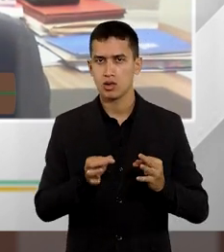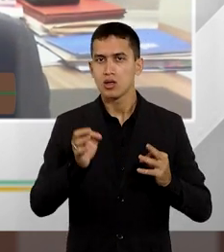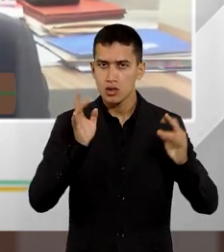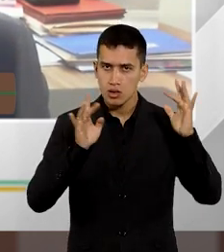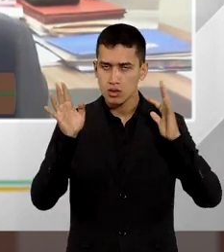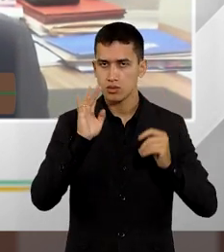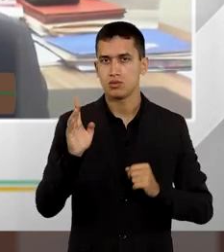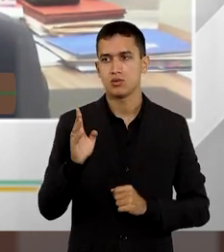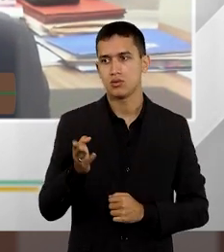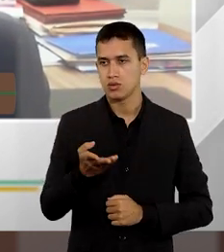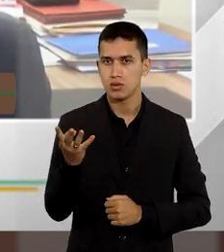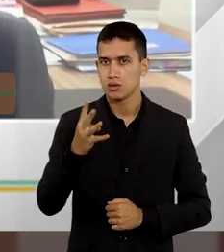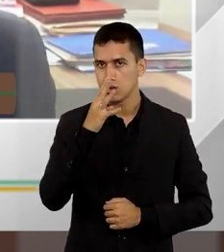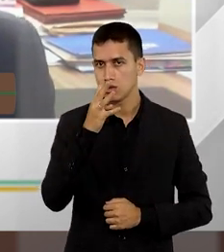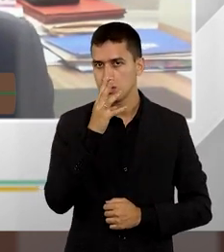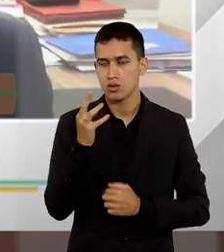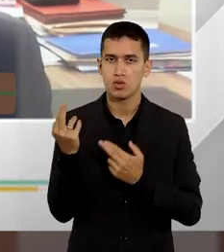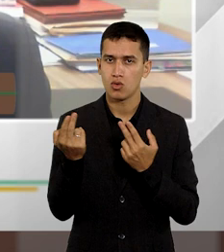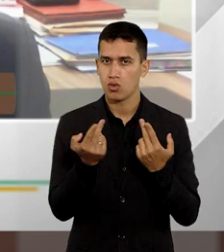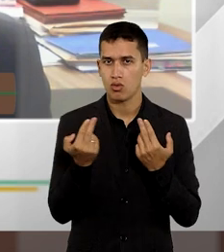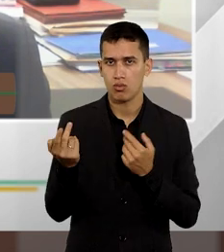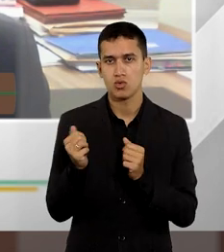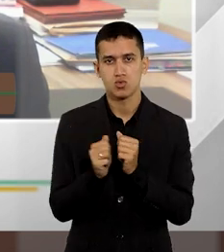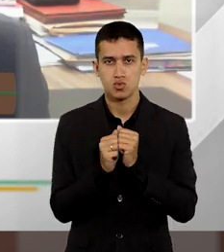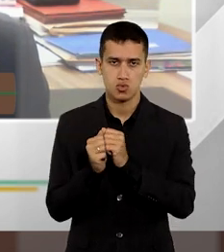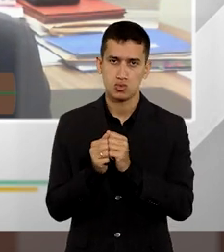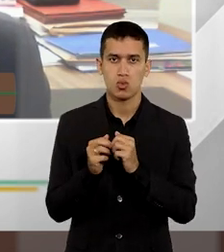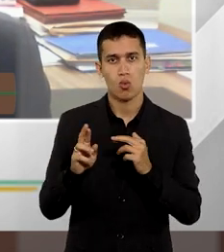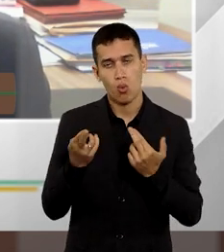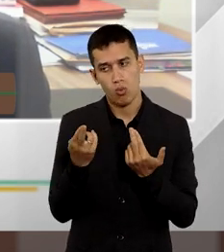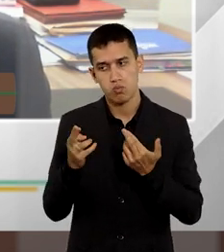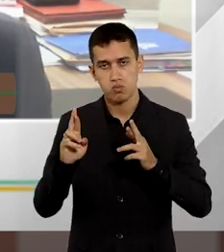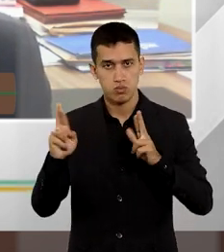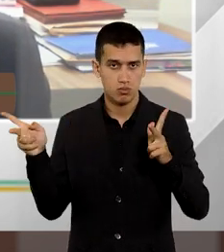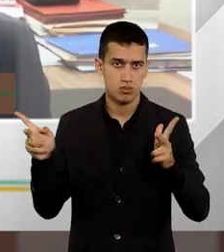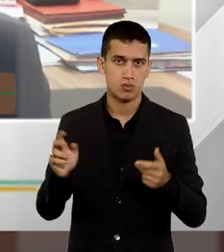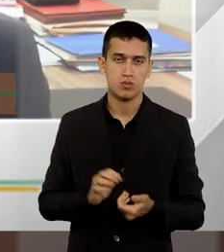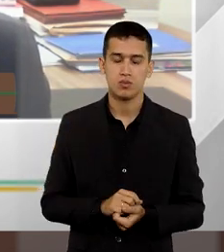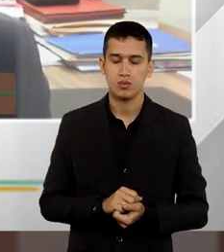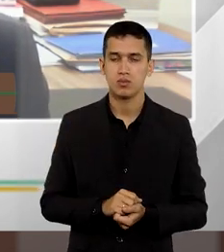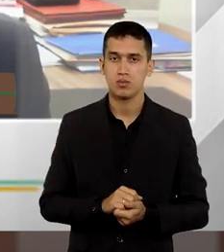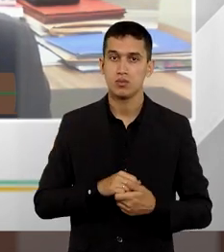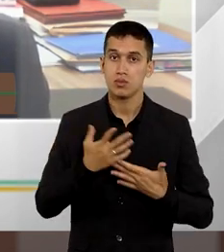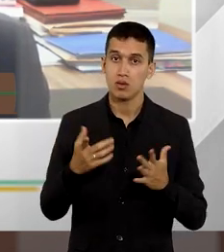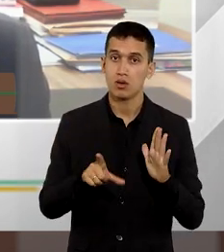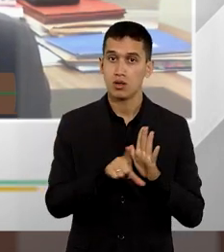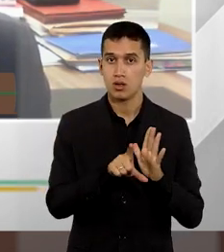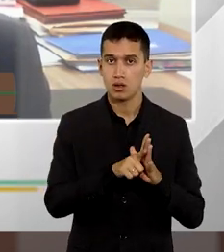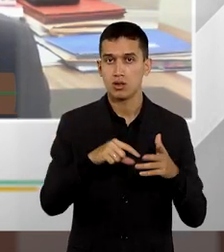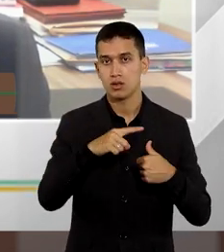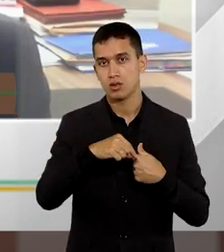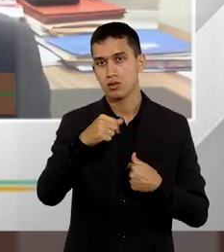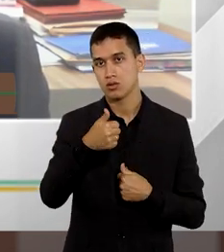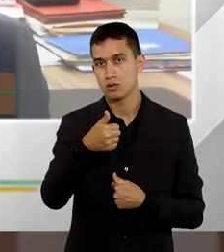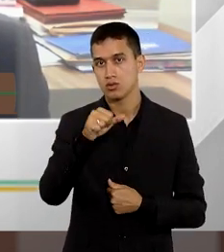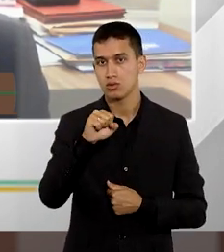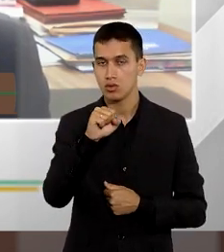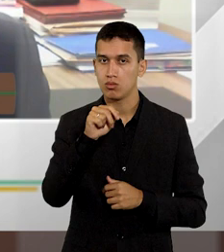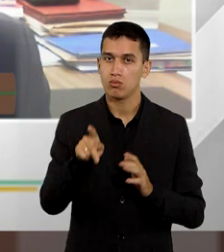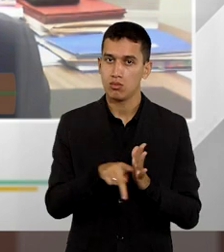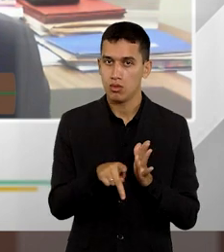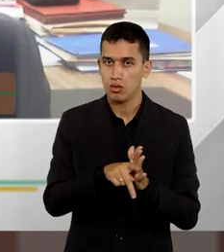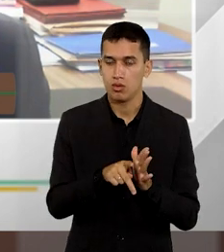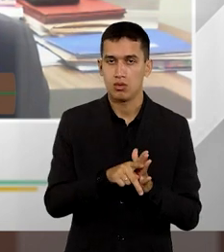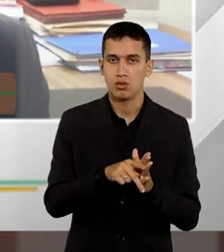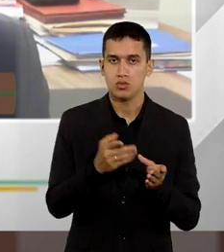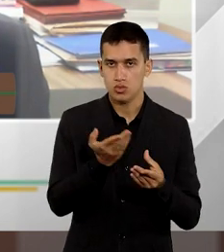interesses, normalmente, coletivos ou difuso. E aí, a lei, o artigo 18 da Lei da Ação Civil Pública,